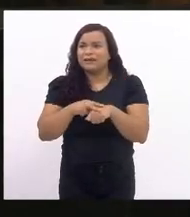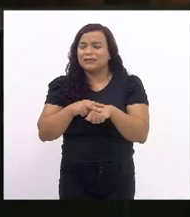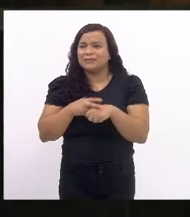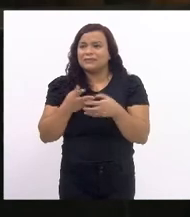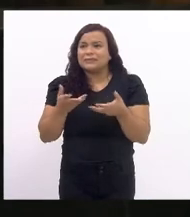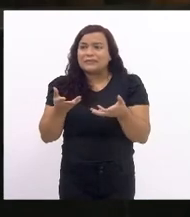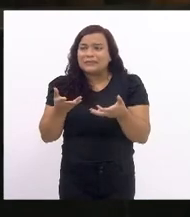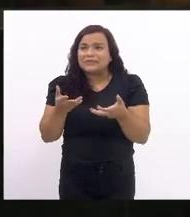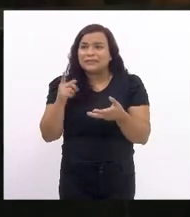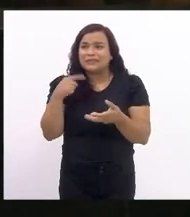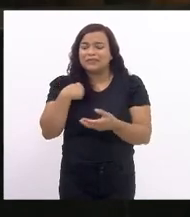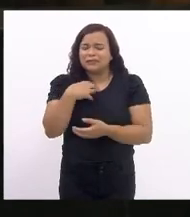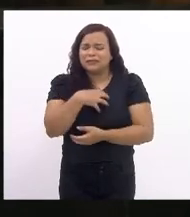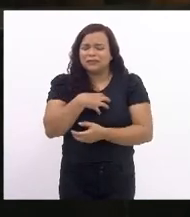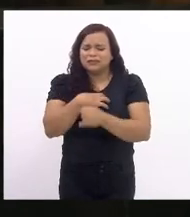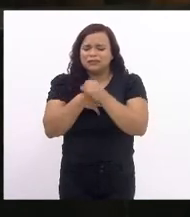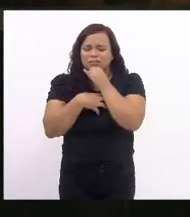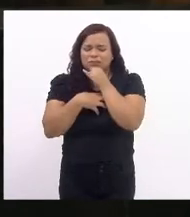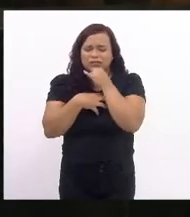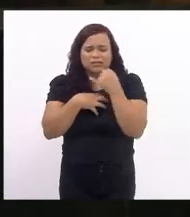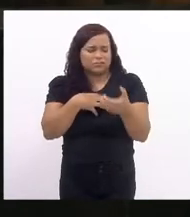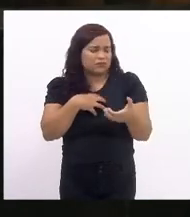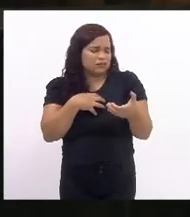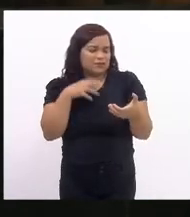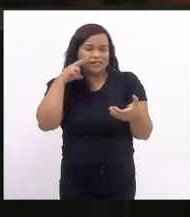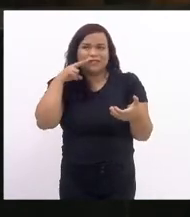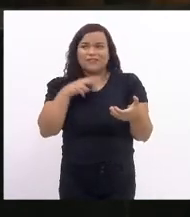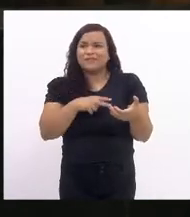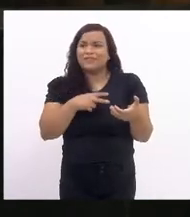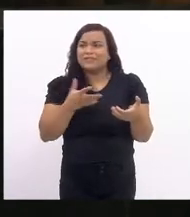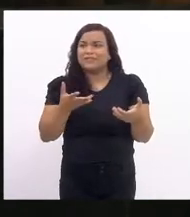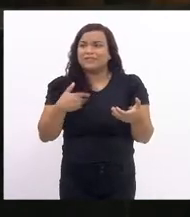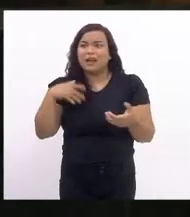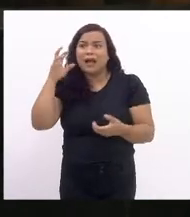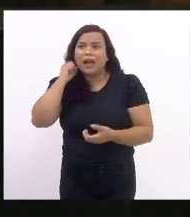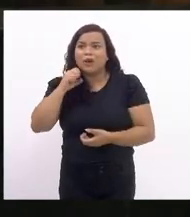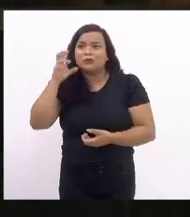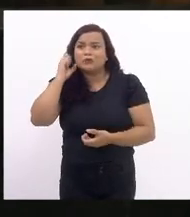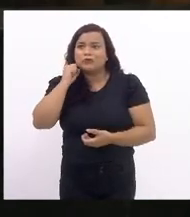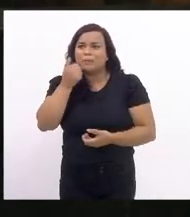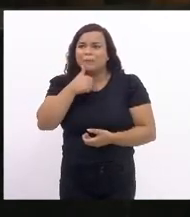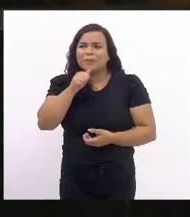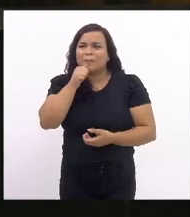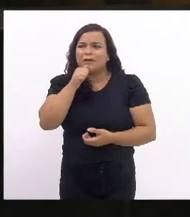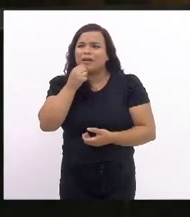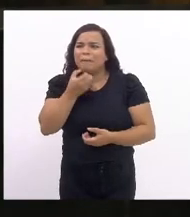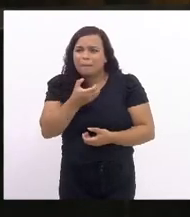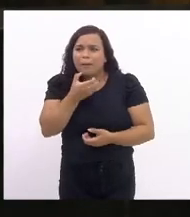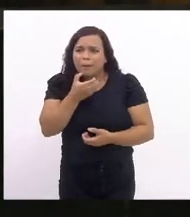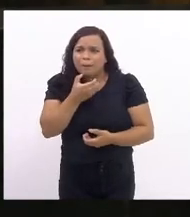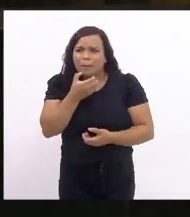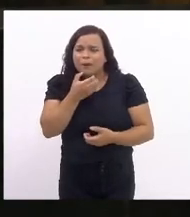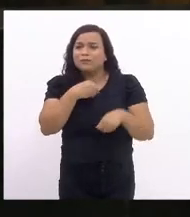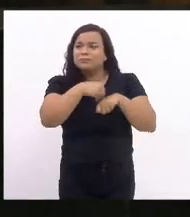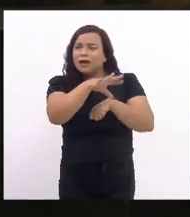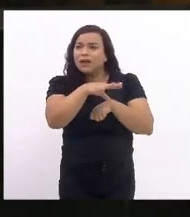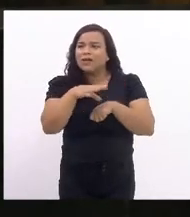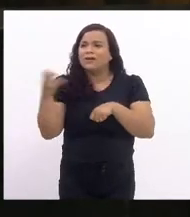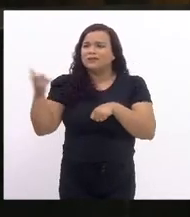chega a me entristecer quando você recebe áudio de uma mãe ou de uma criança que recebeu